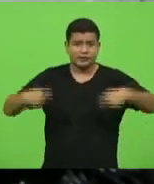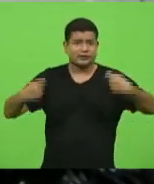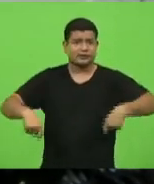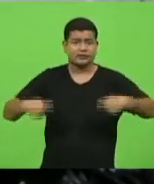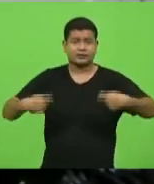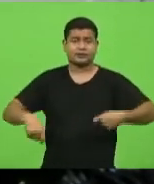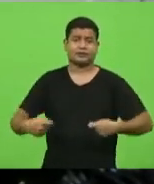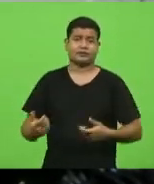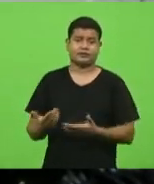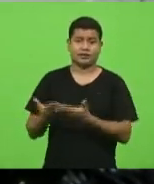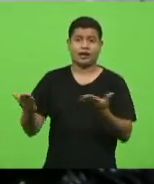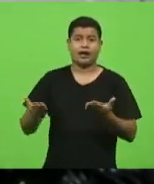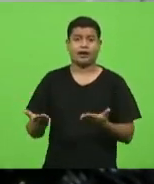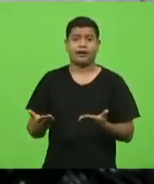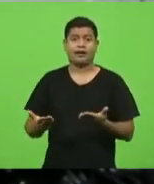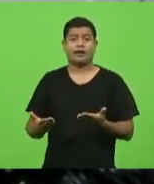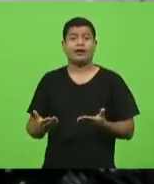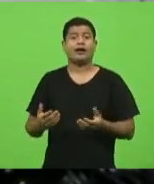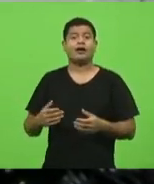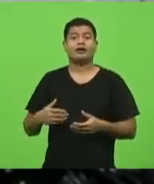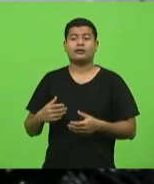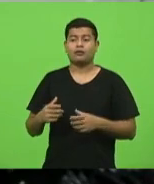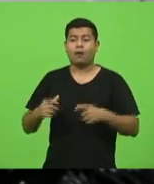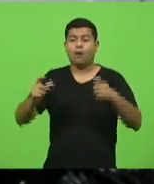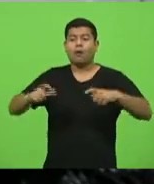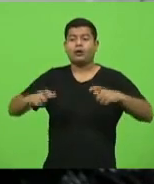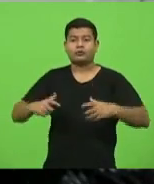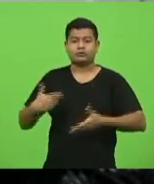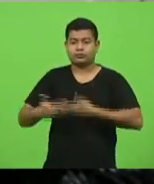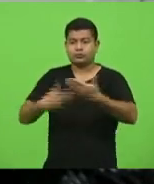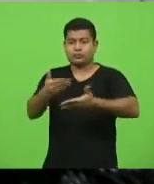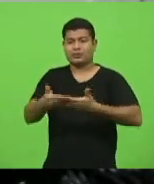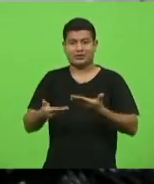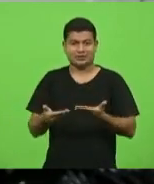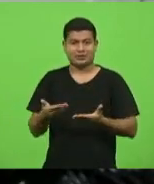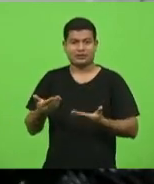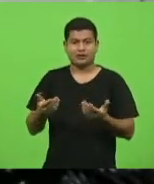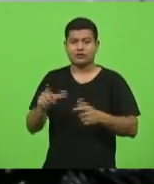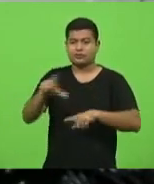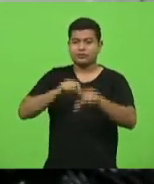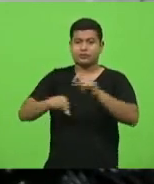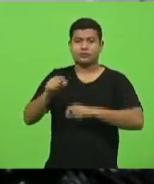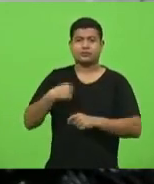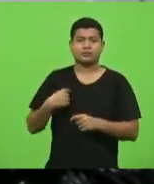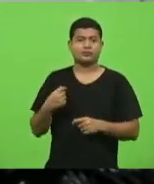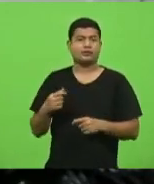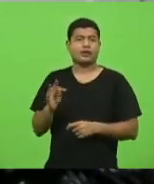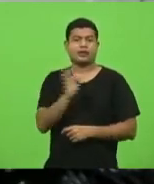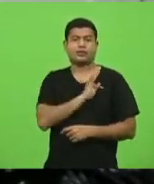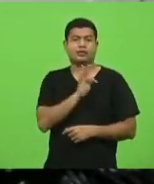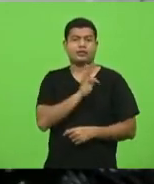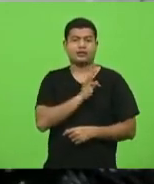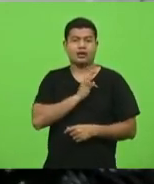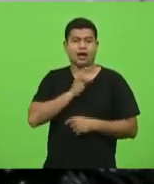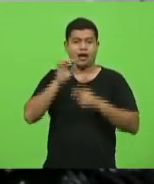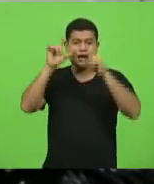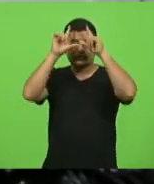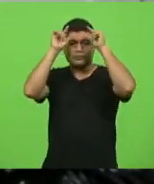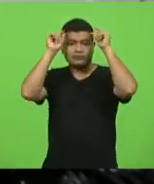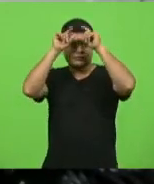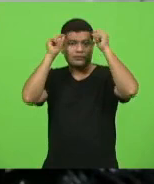efetiva. Cadê os processos seletivos para os técnicos de enfermagem? Ou não precisa de técnico de enfermagem?